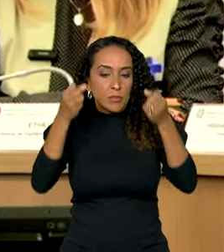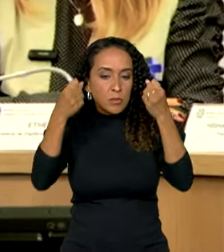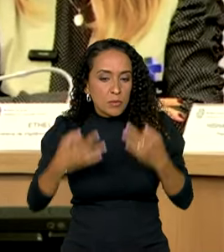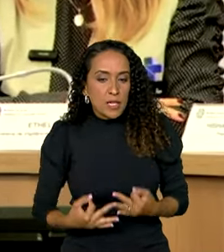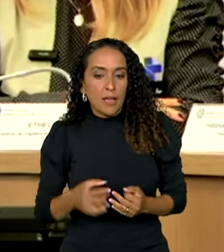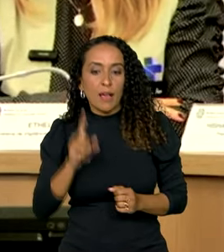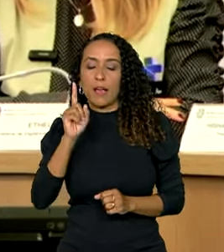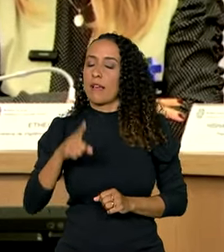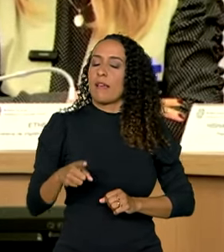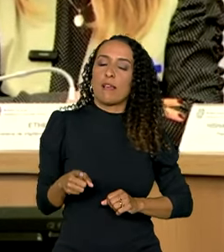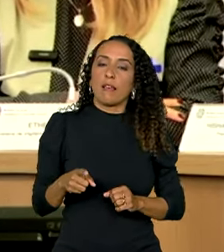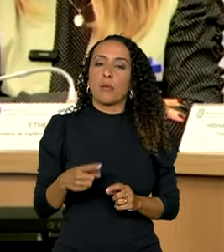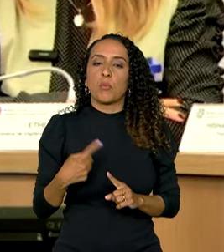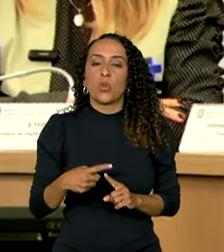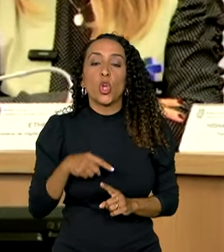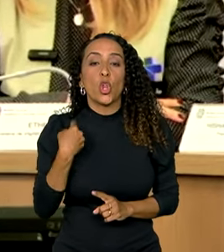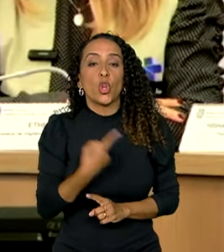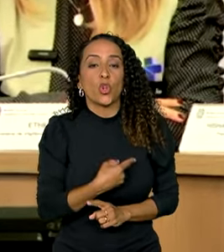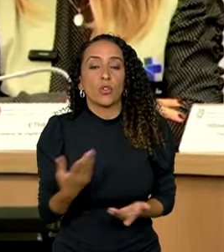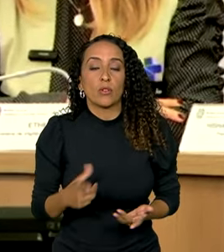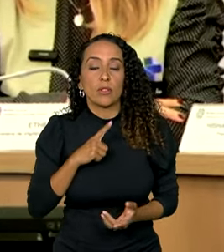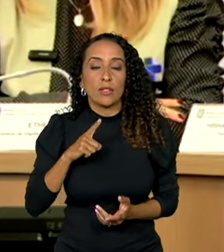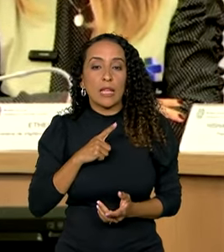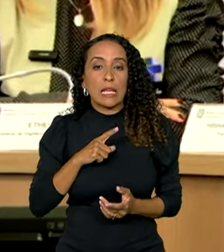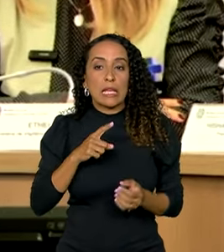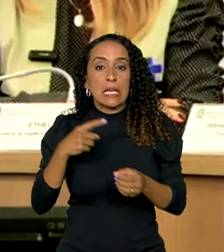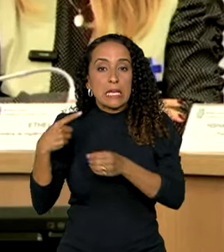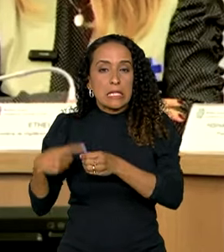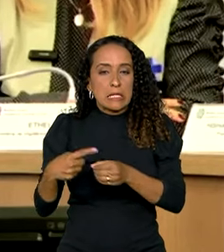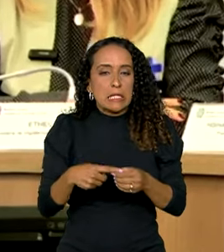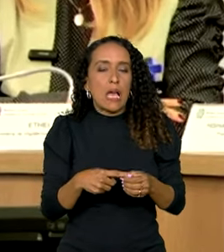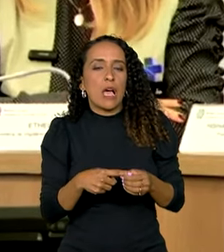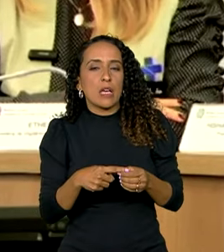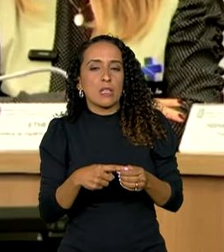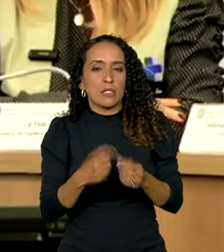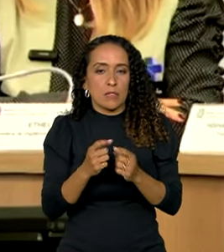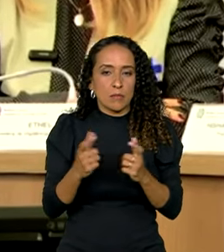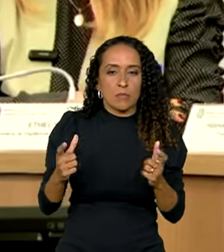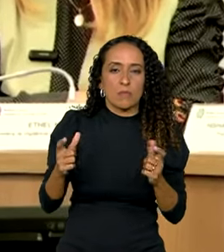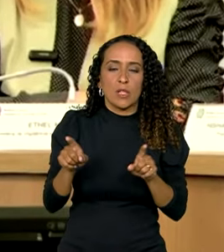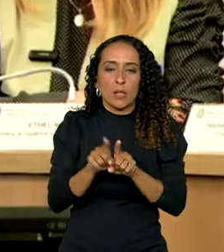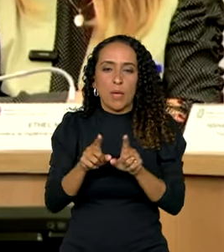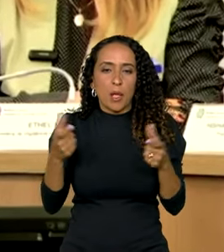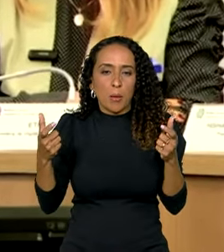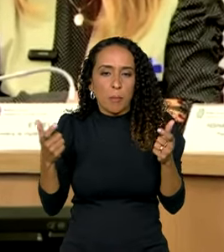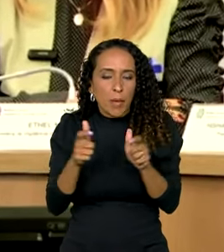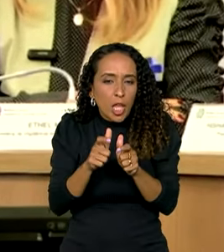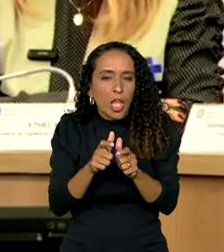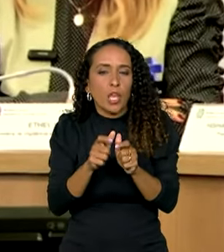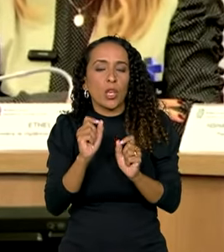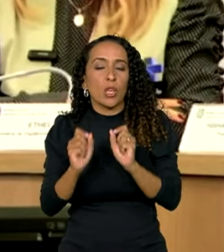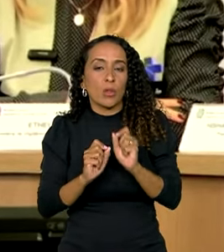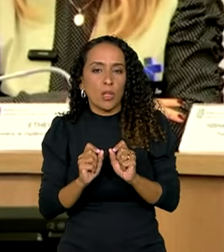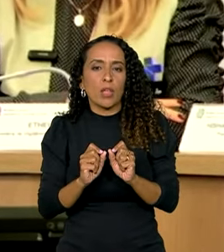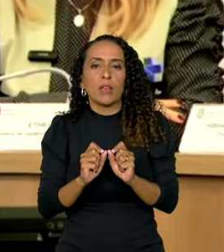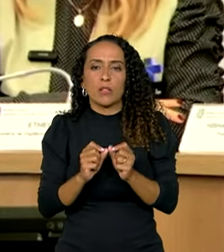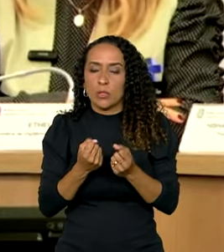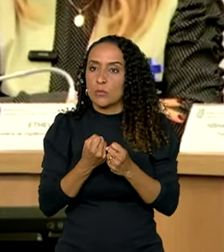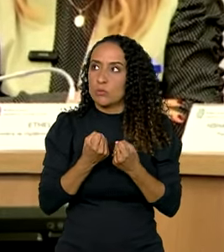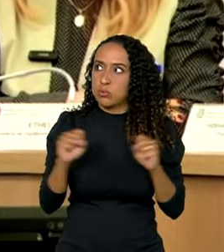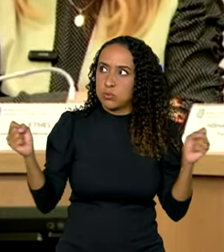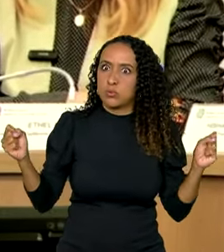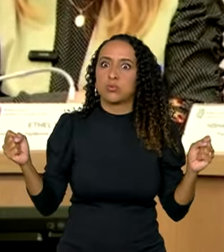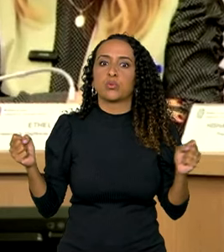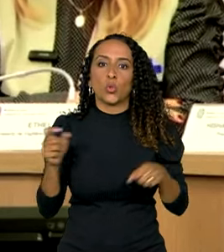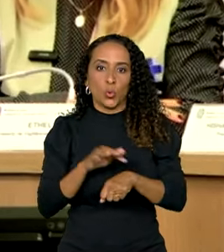é o fato de nós termos agora em cidades médias e cidades pequenas também grandes números de